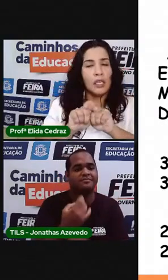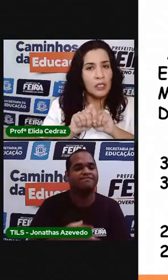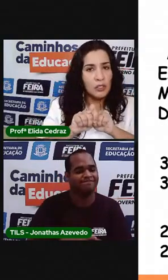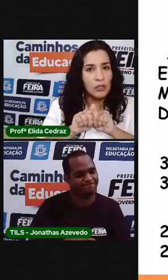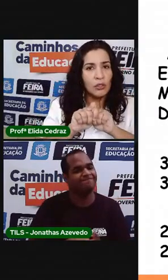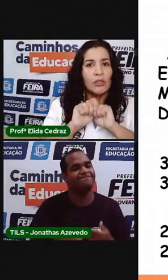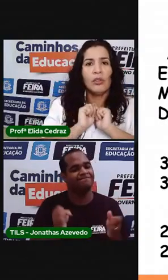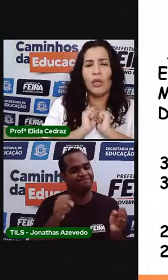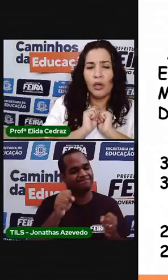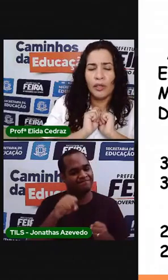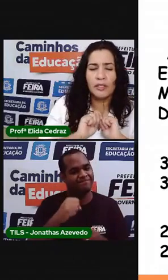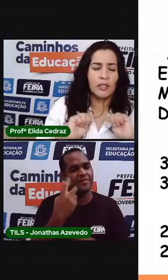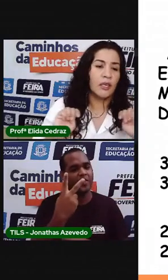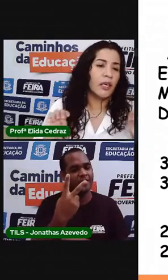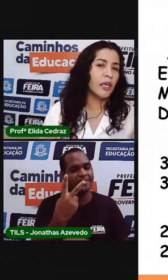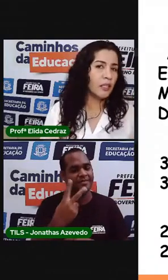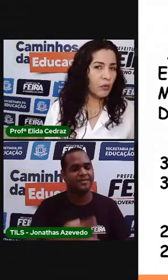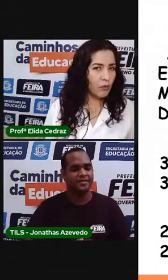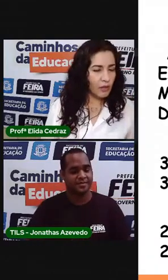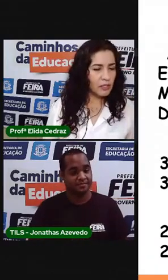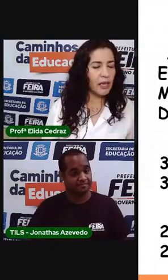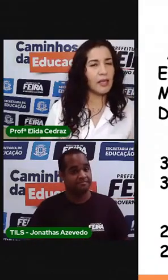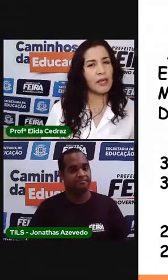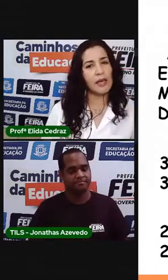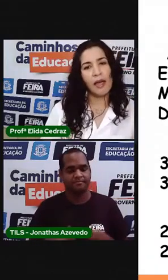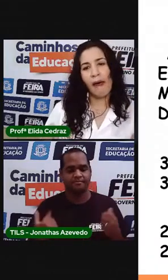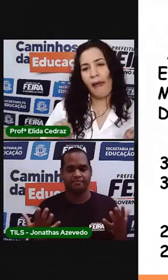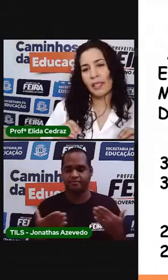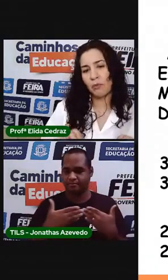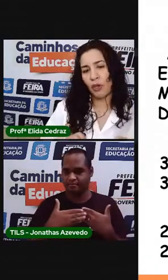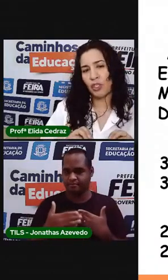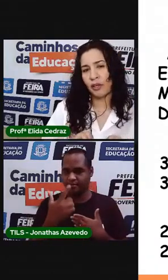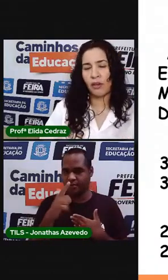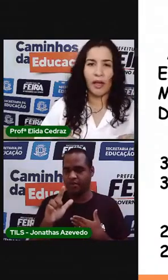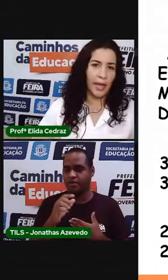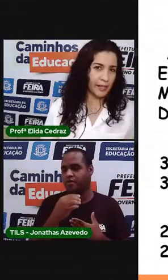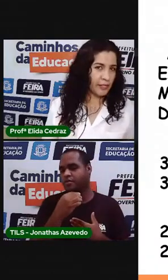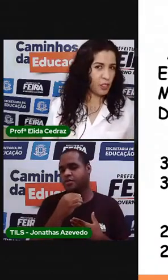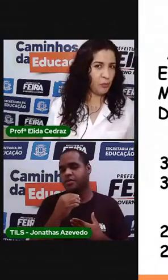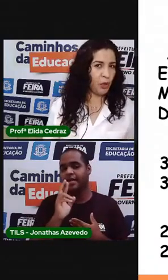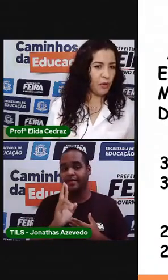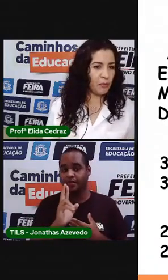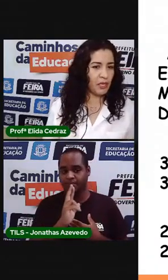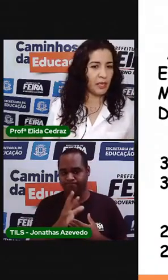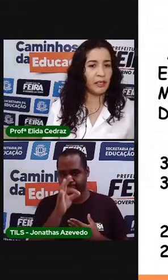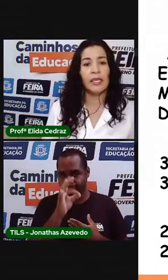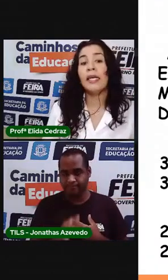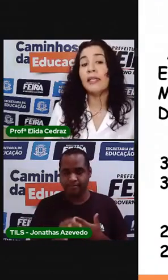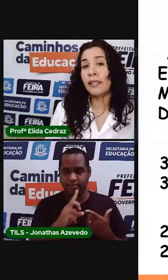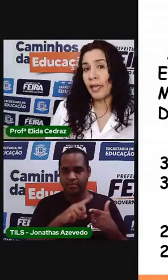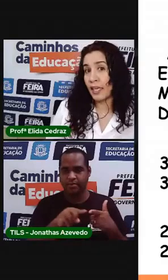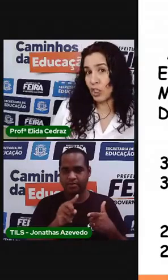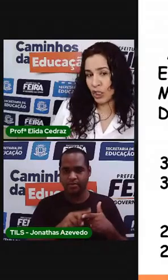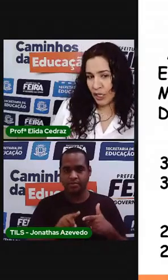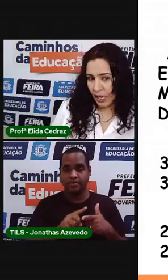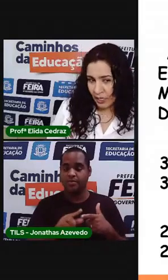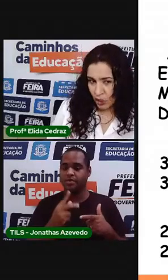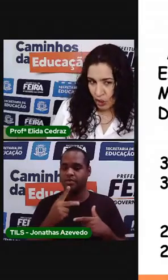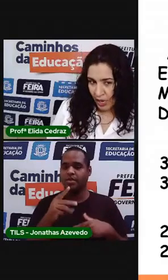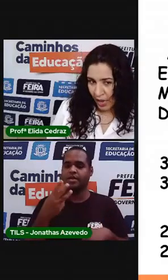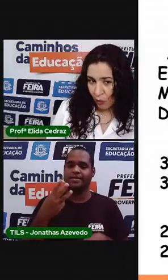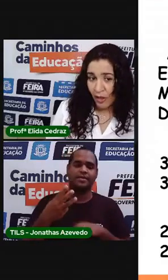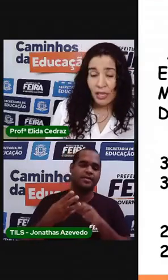Isso, dois. Então, qual seria a resposta correta desse probleminha? Três